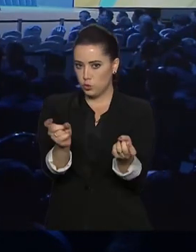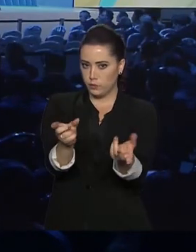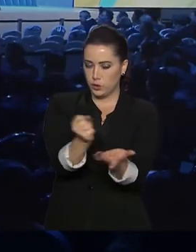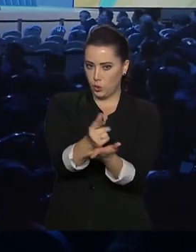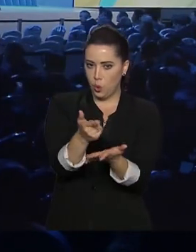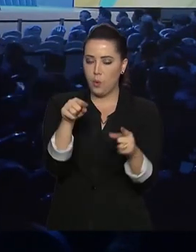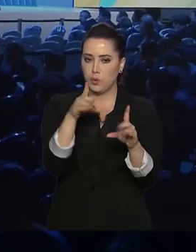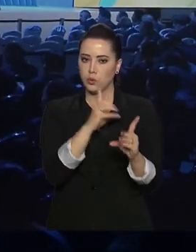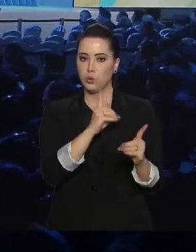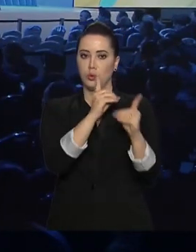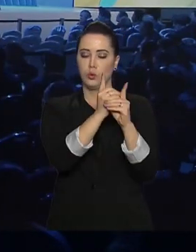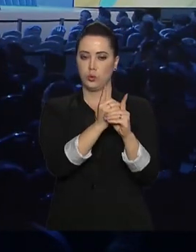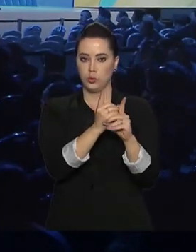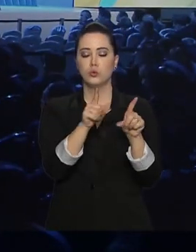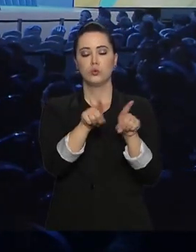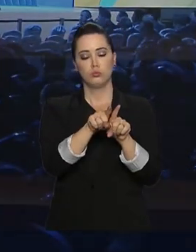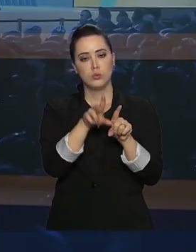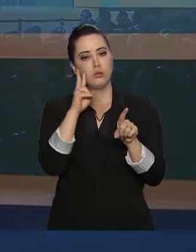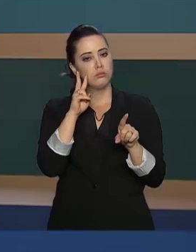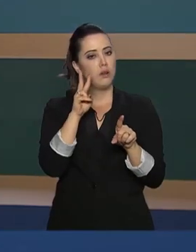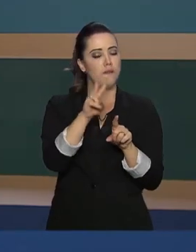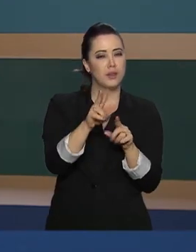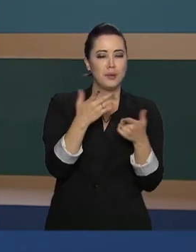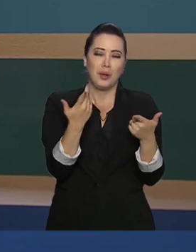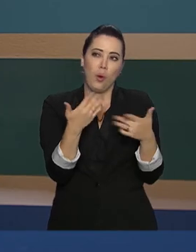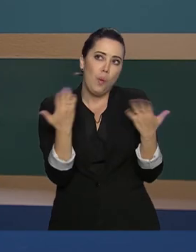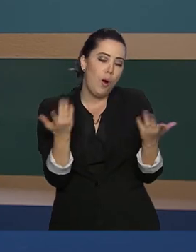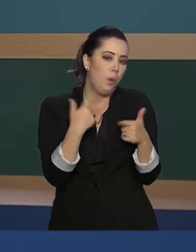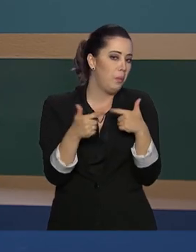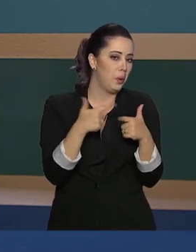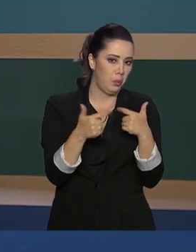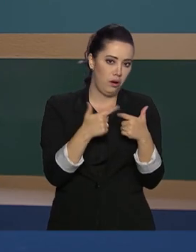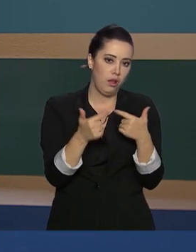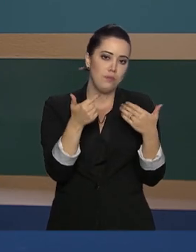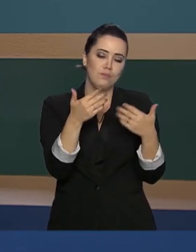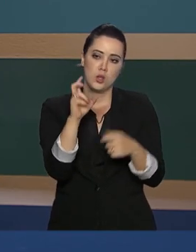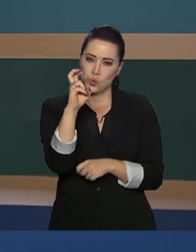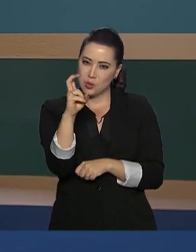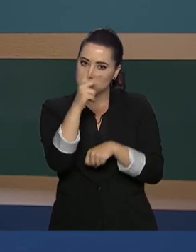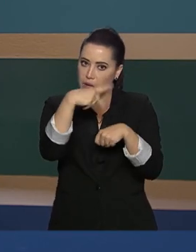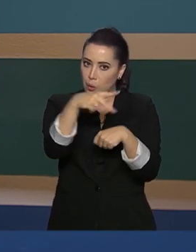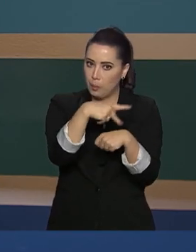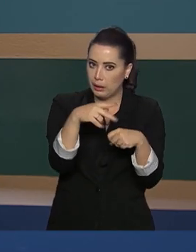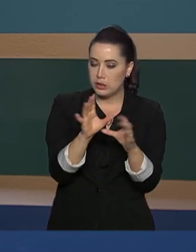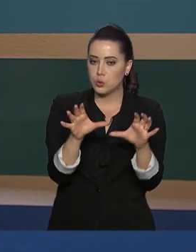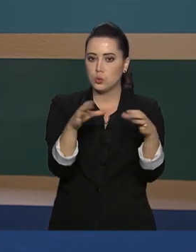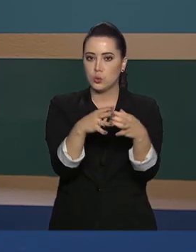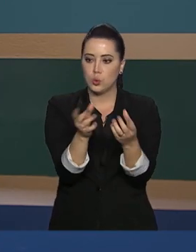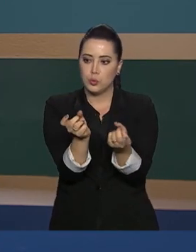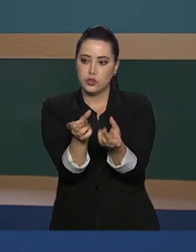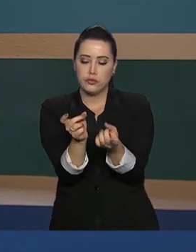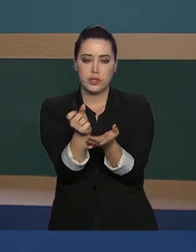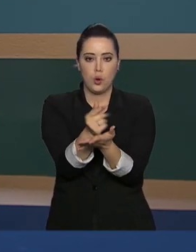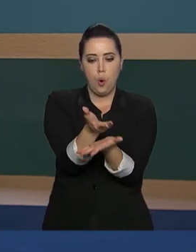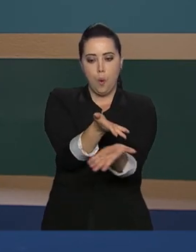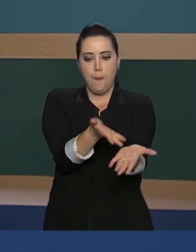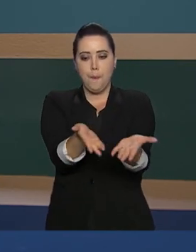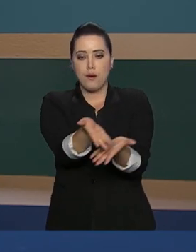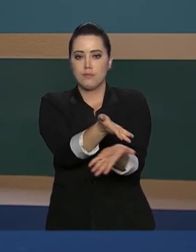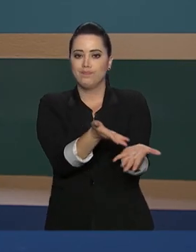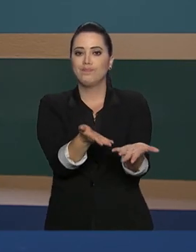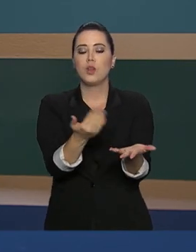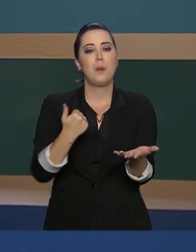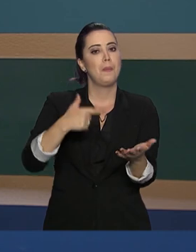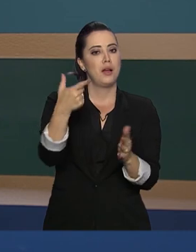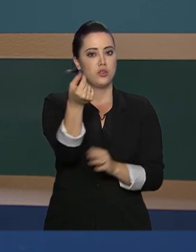neste encontro, empresários também identificam os gargalos enfrentados pelos cinco países no setor dos negócios. São mais de